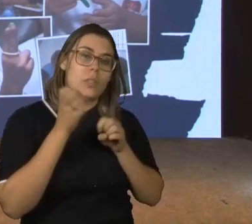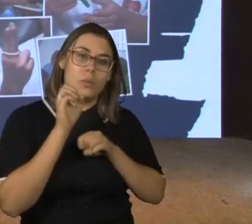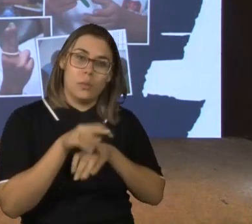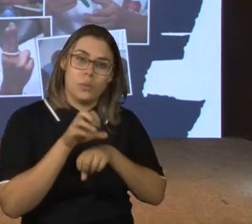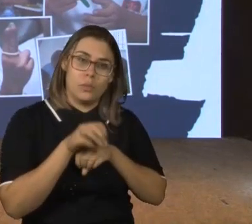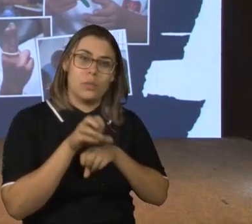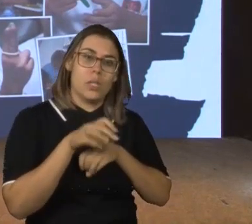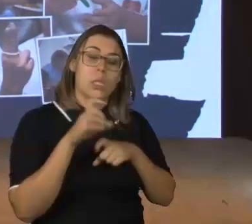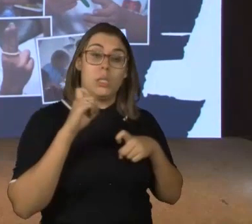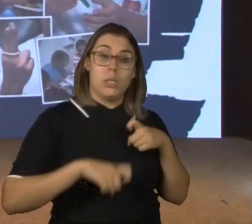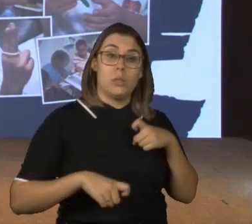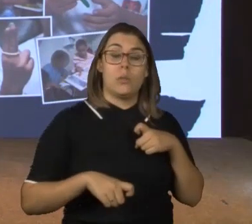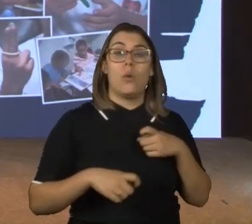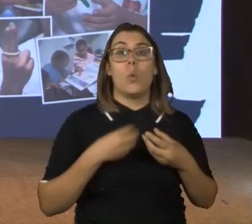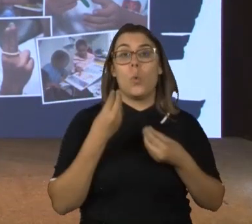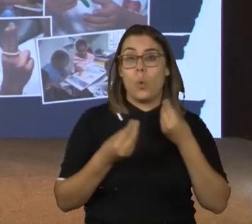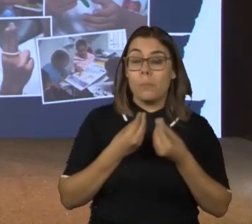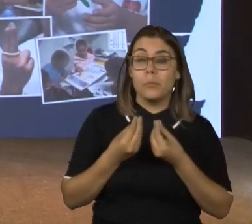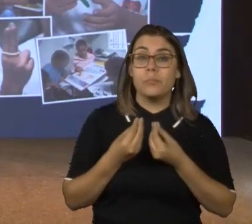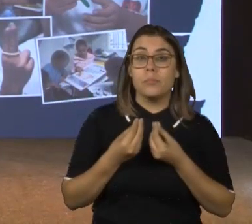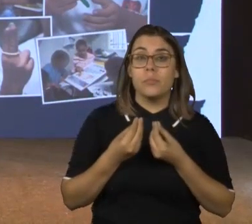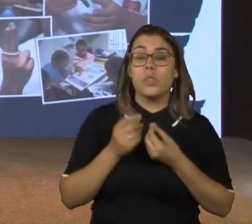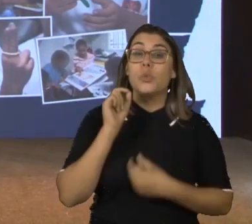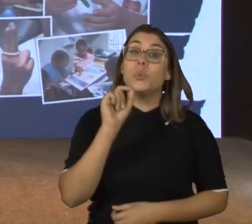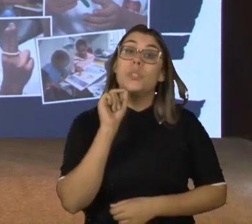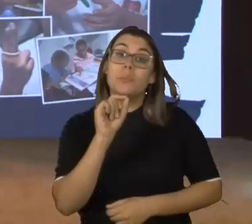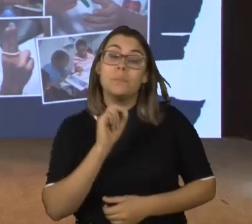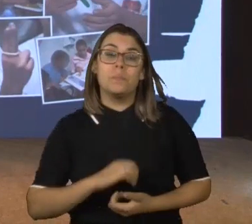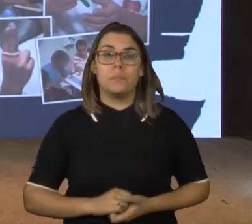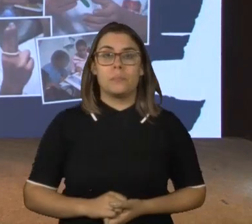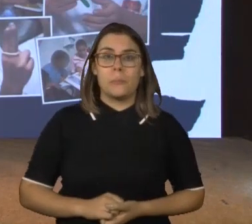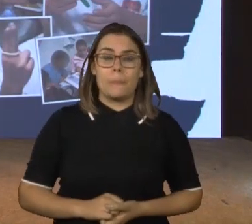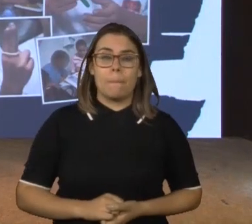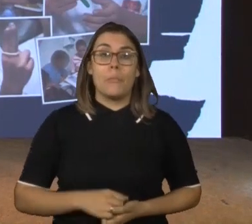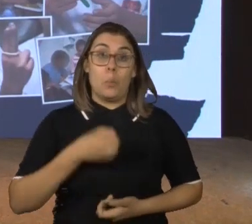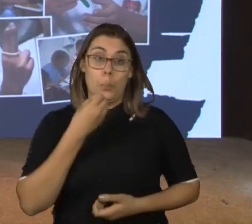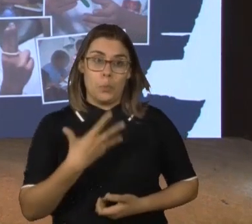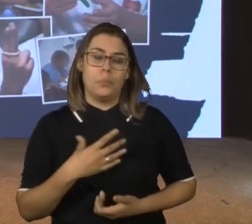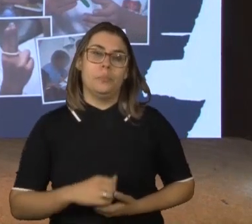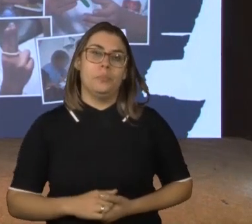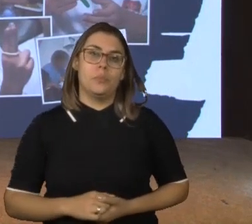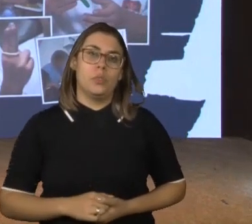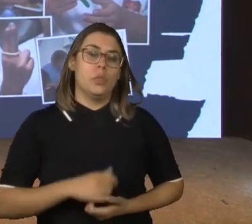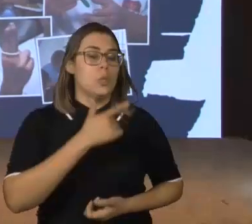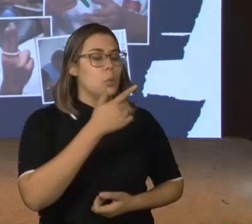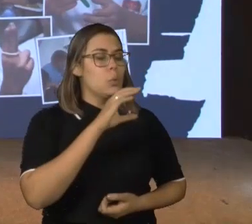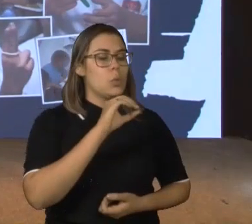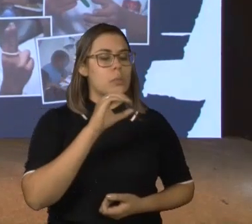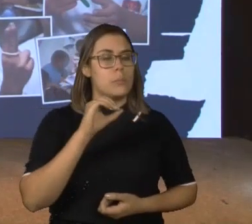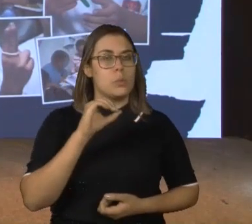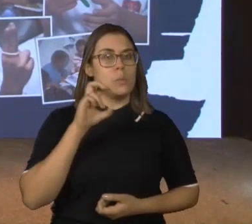sexual, o como e o que. Bom, esse foi em 2005,